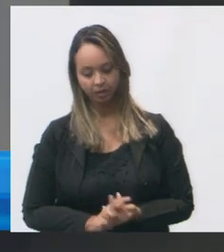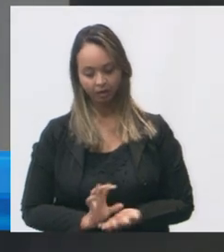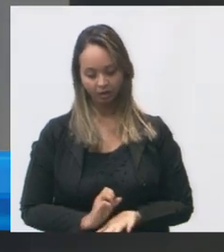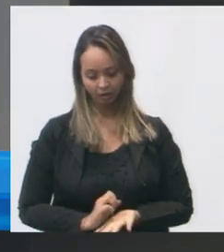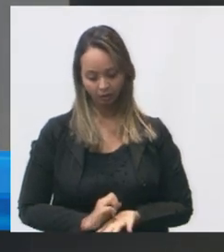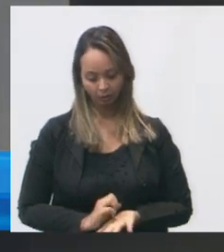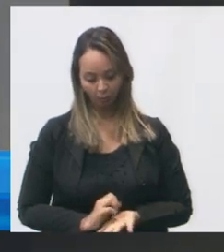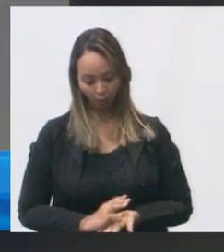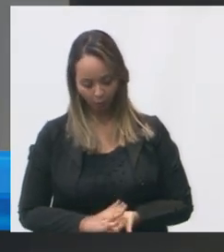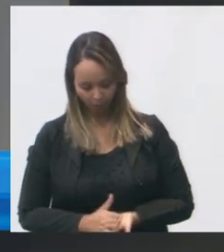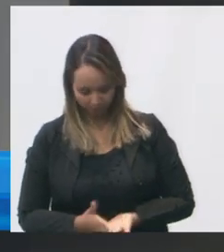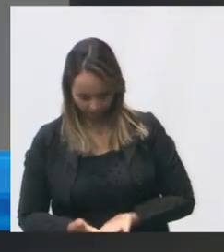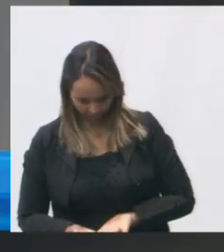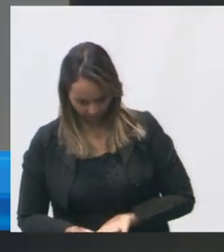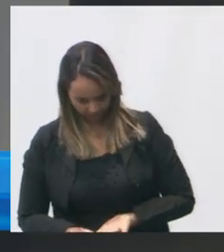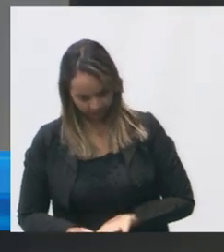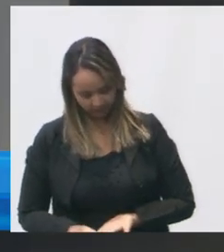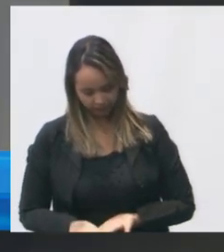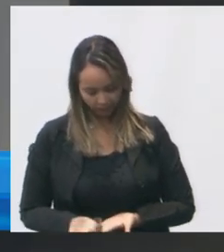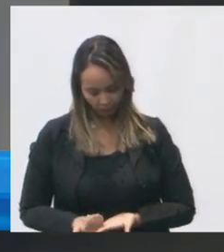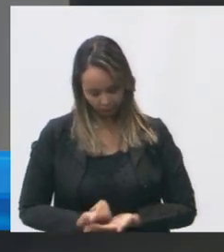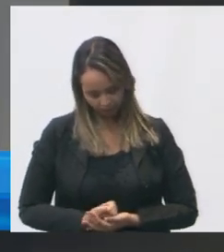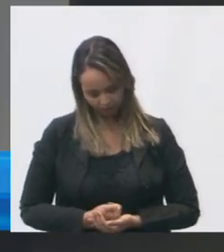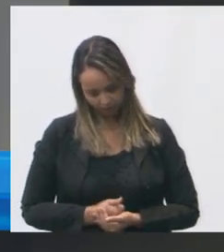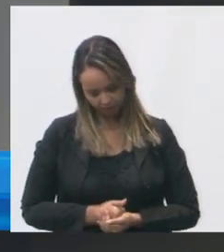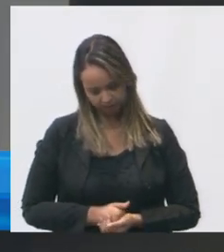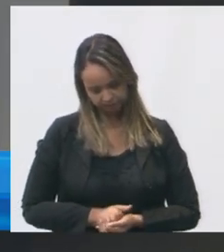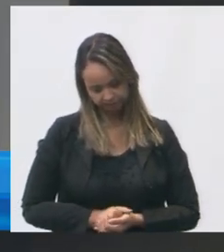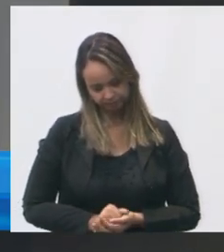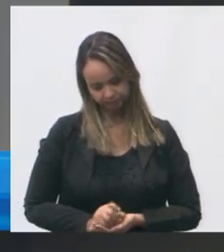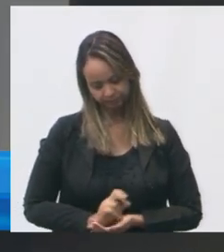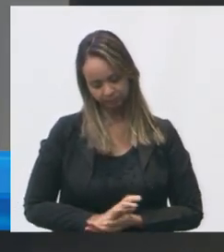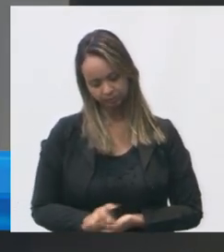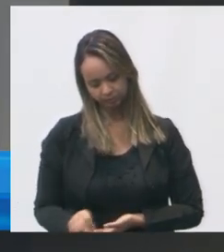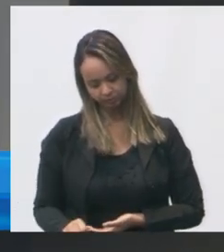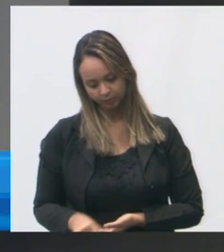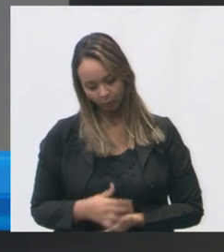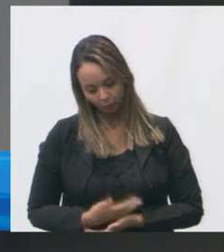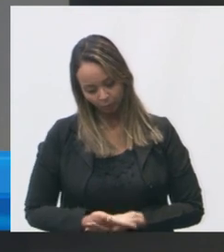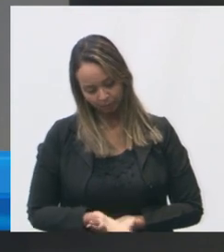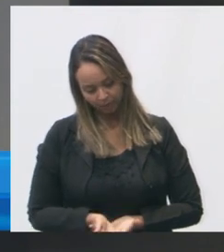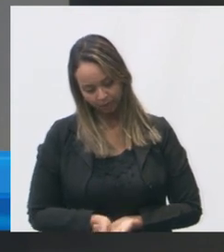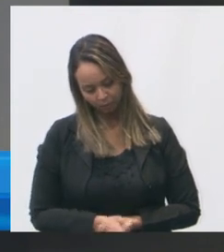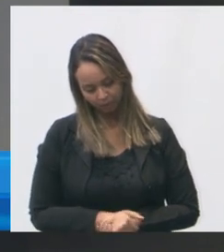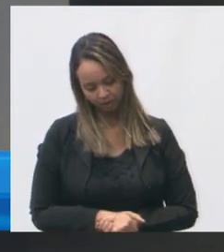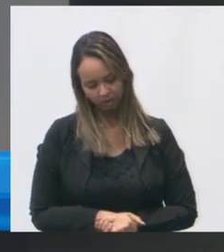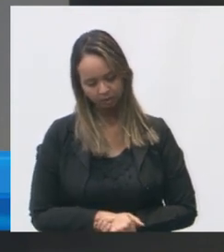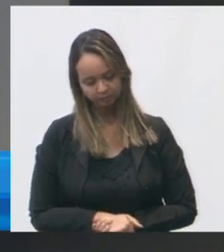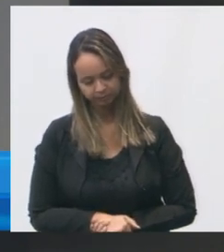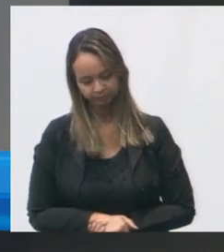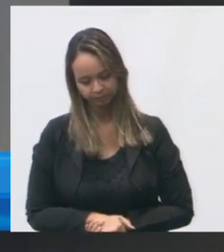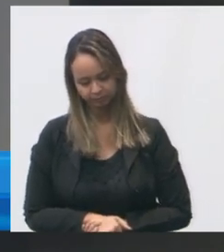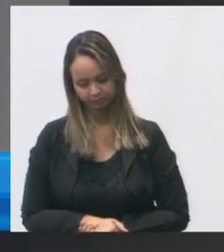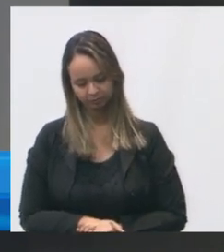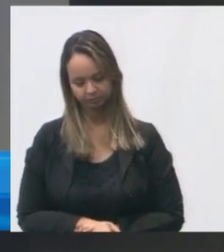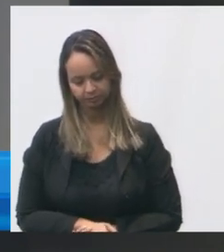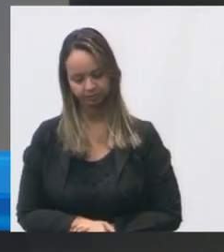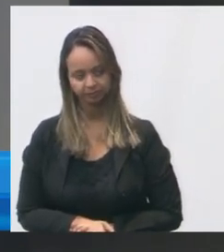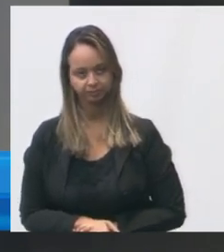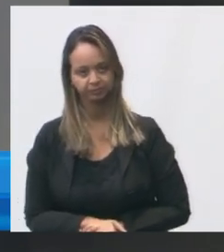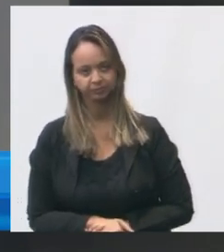calma aí deixa eu voltar aqui será que é a pilha